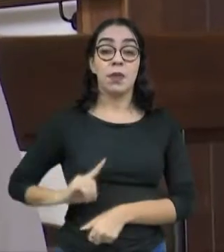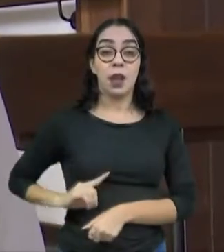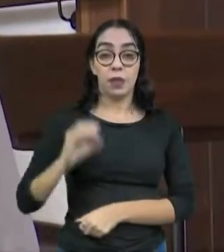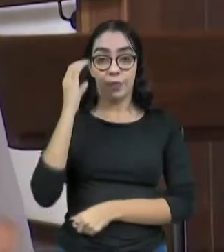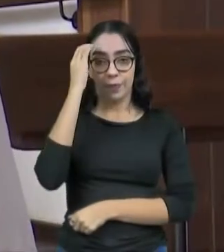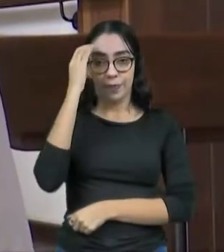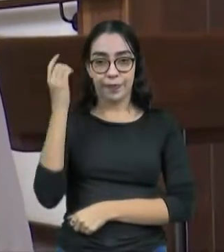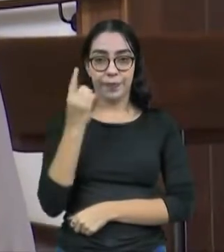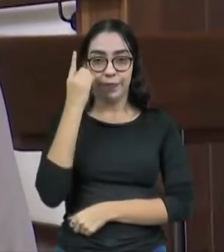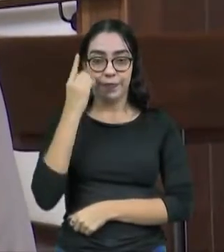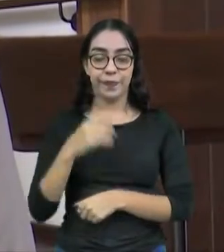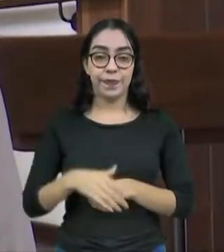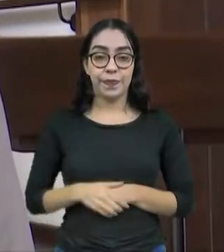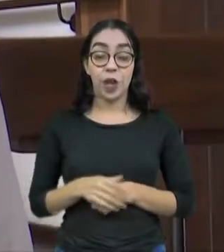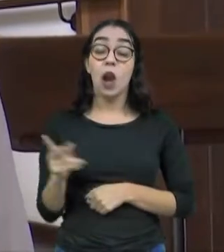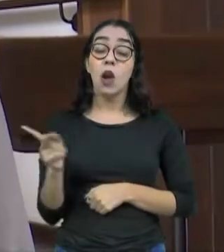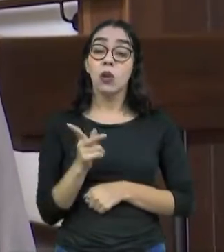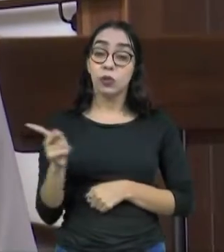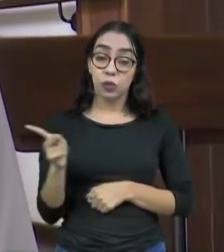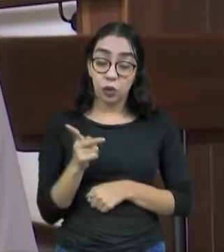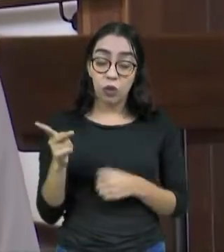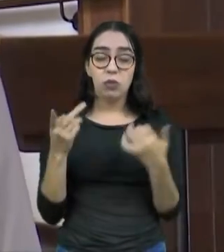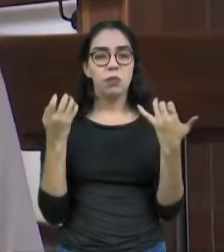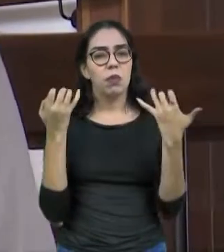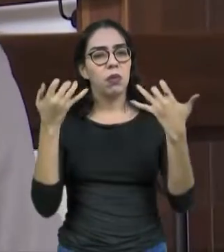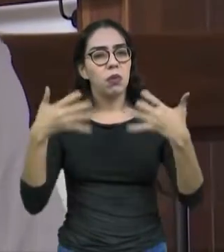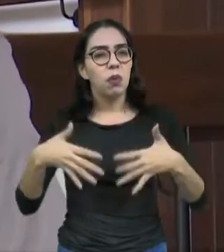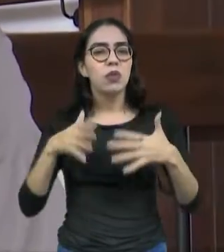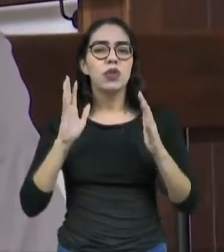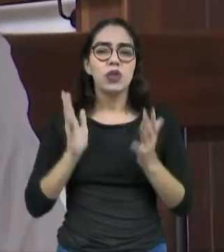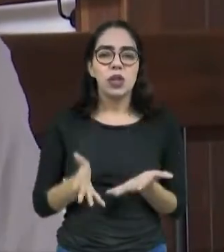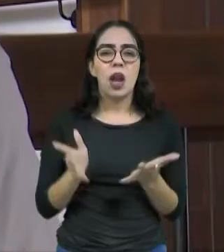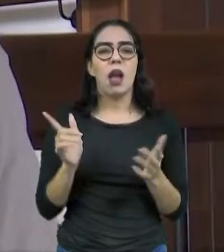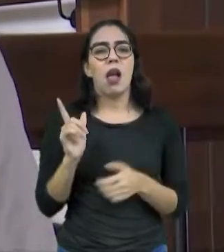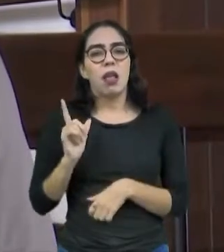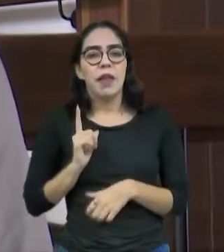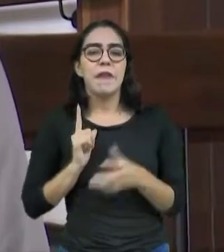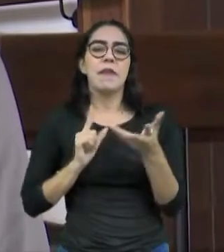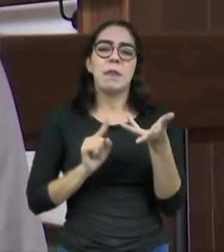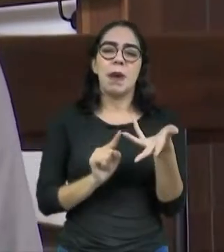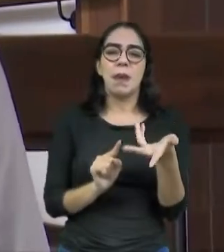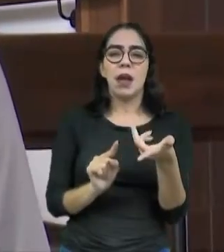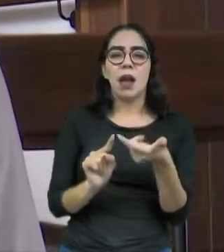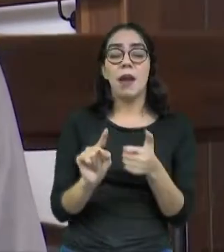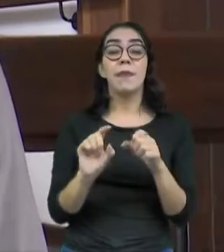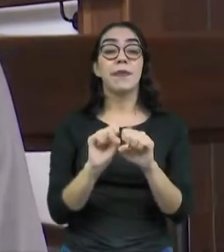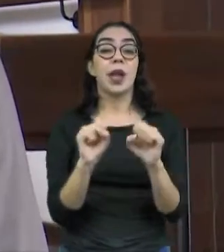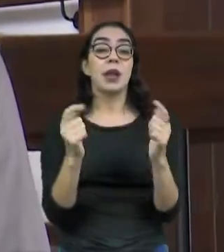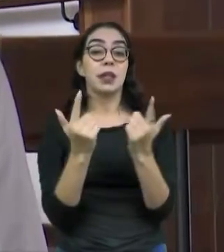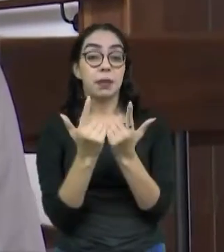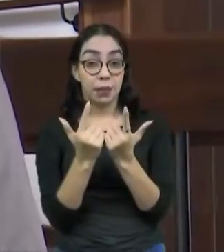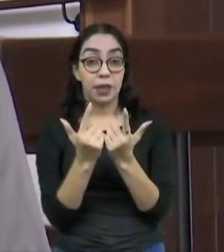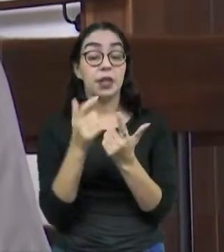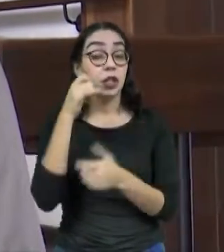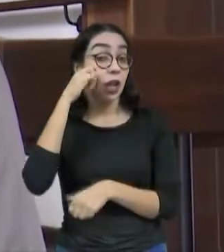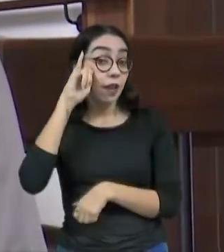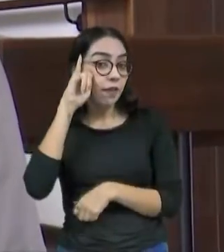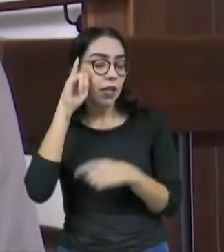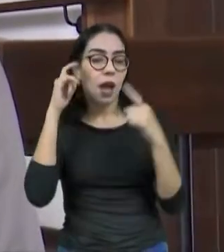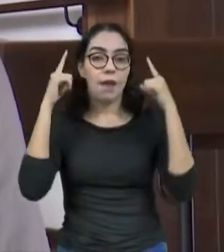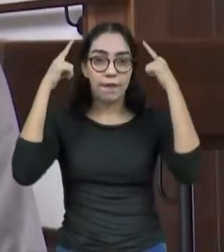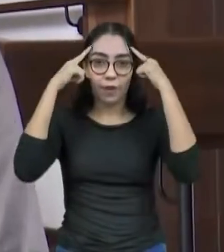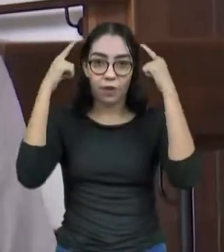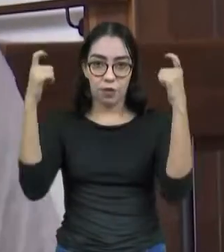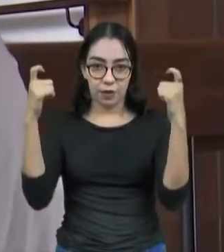Ambos destacaram as ações já realizadas pelo Parlamento Cearense na prevenção da violência e que devem